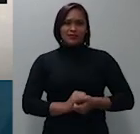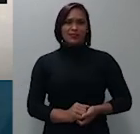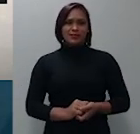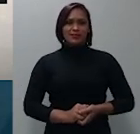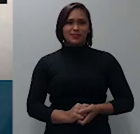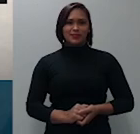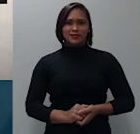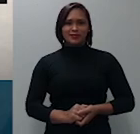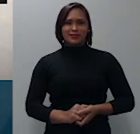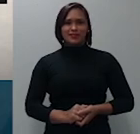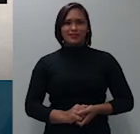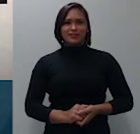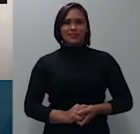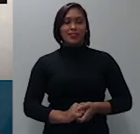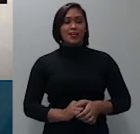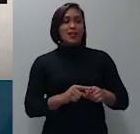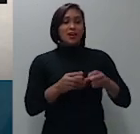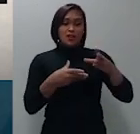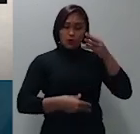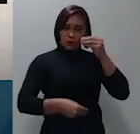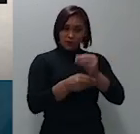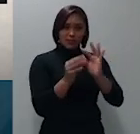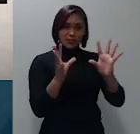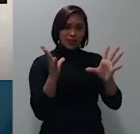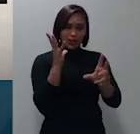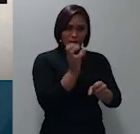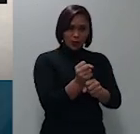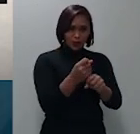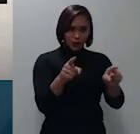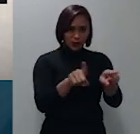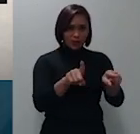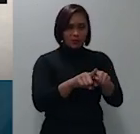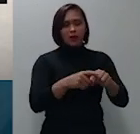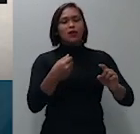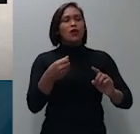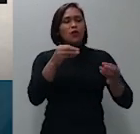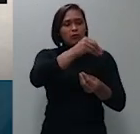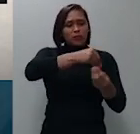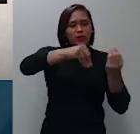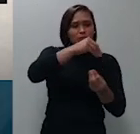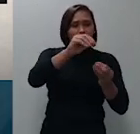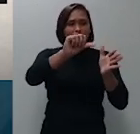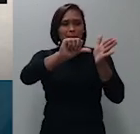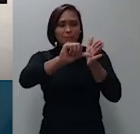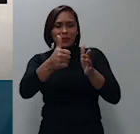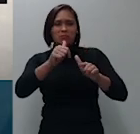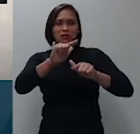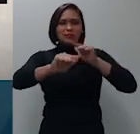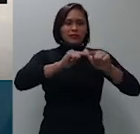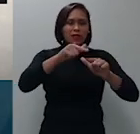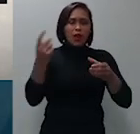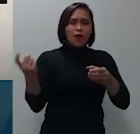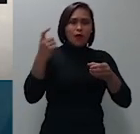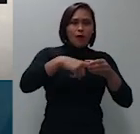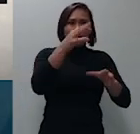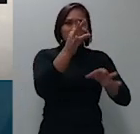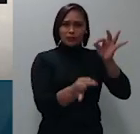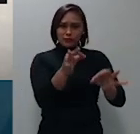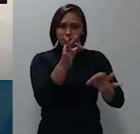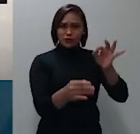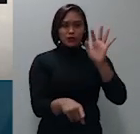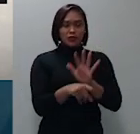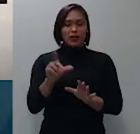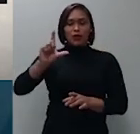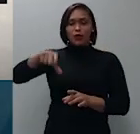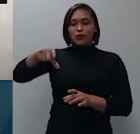acrescento e concluo com efeito primeiro em se tratando de recuperação judicial os créditos habilitados